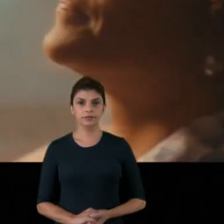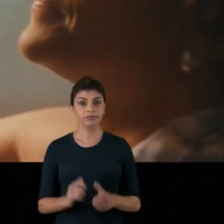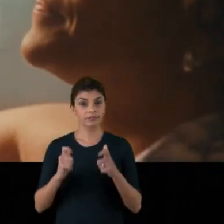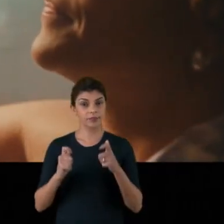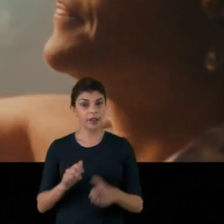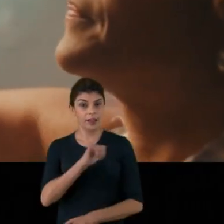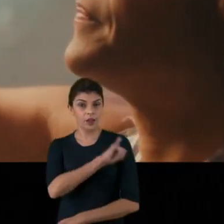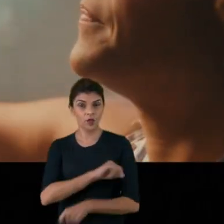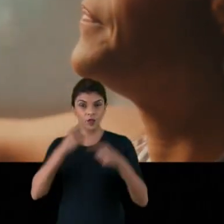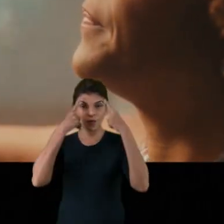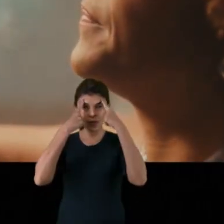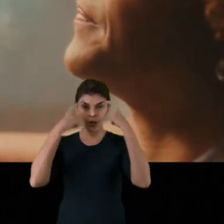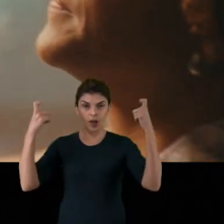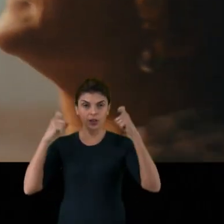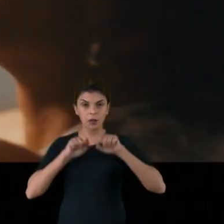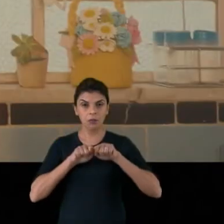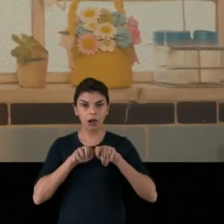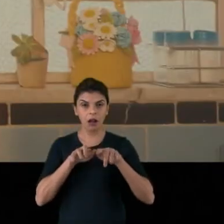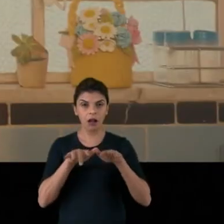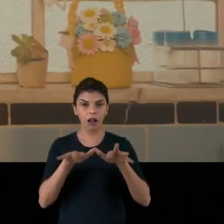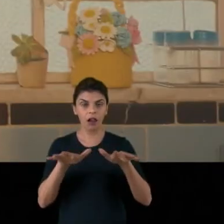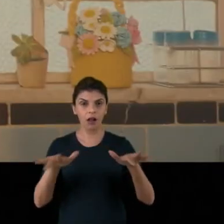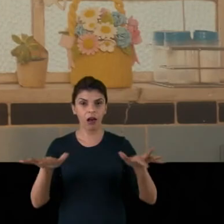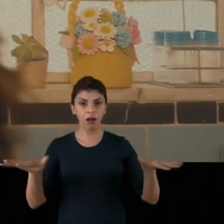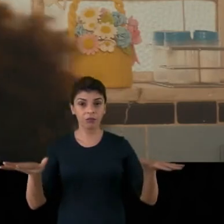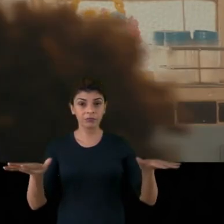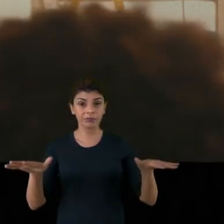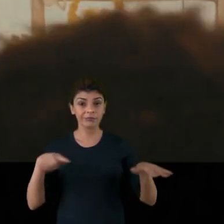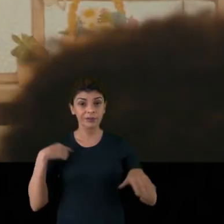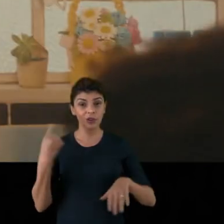Sabe quando a violência tomou conta do nosso Rio?